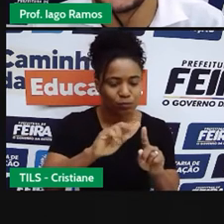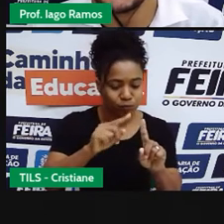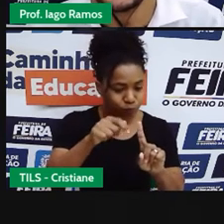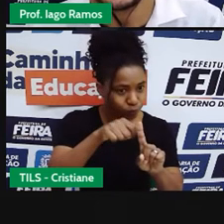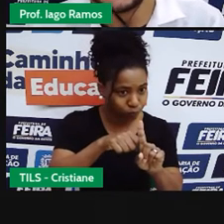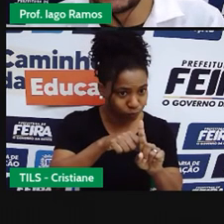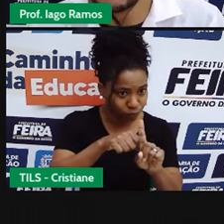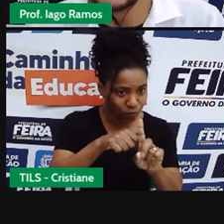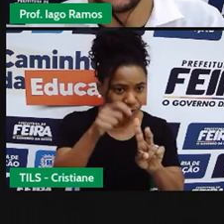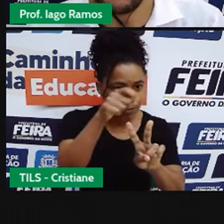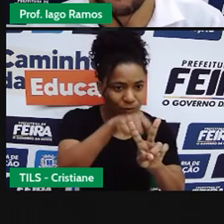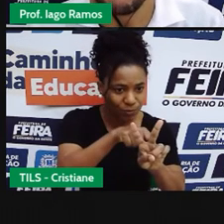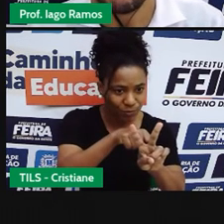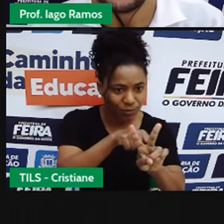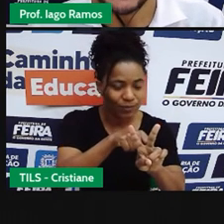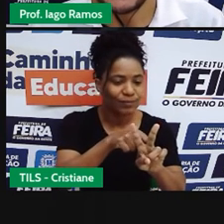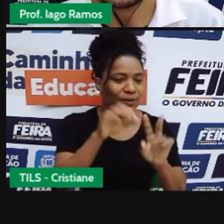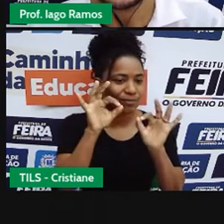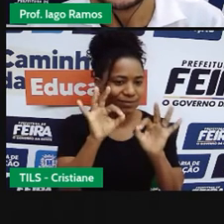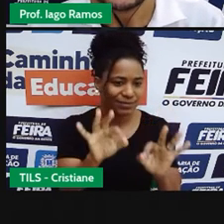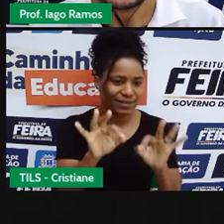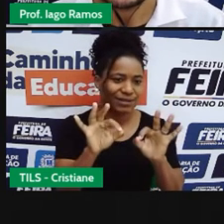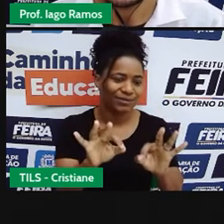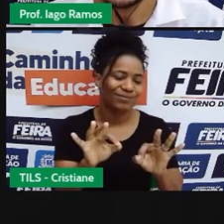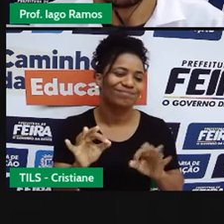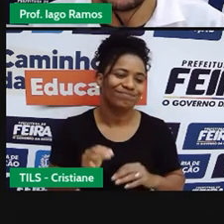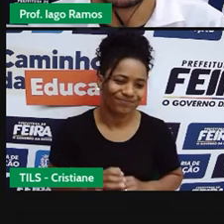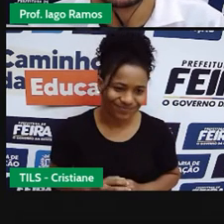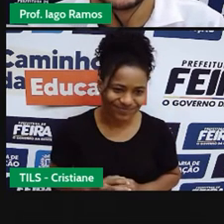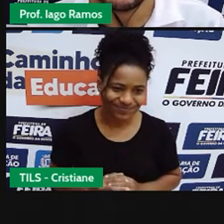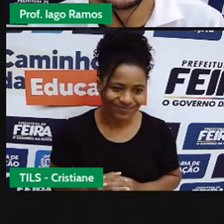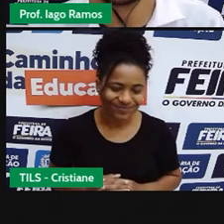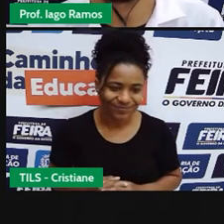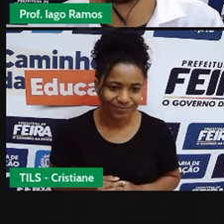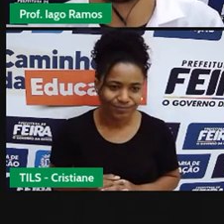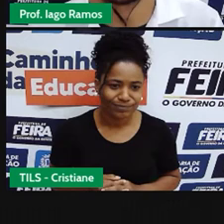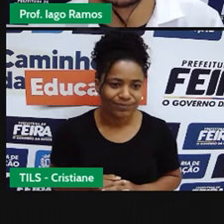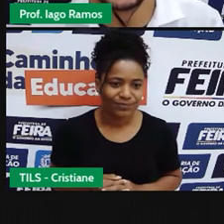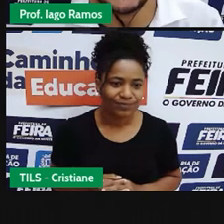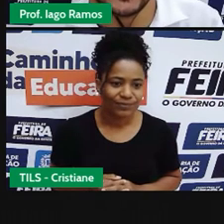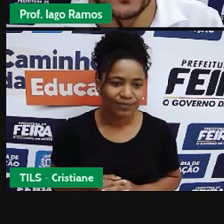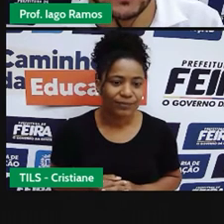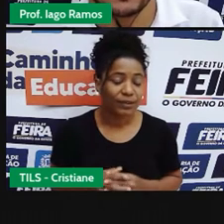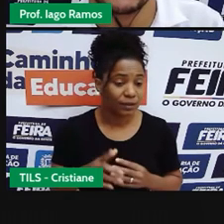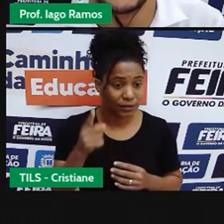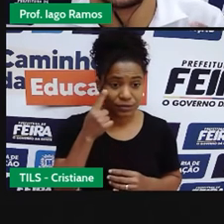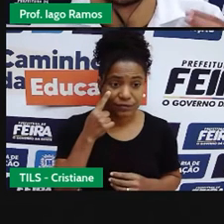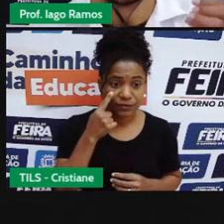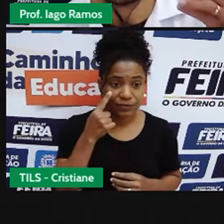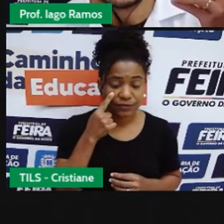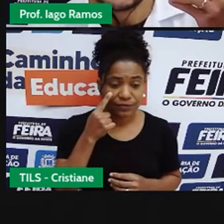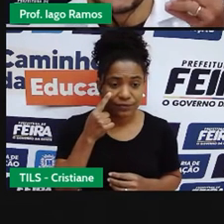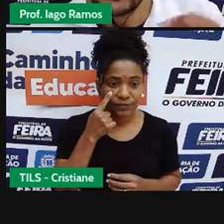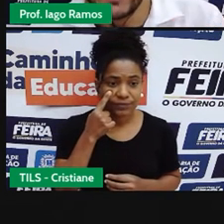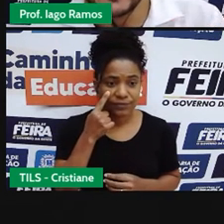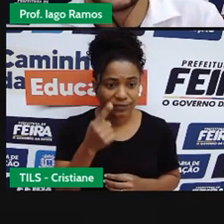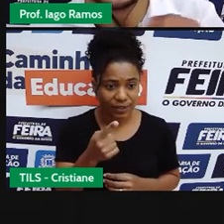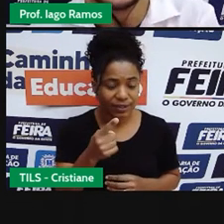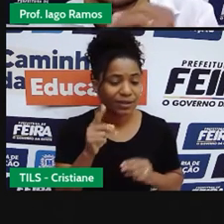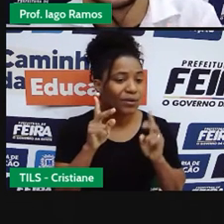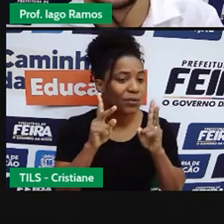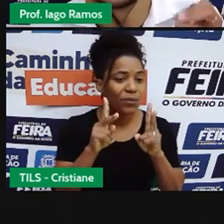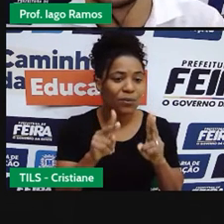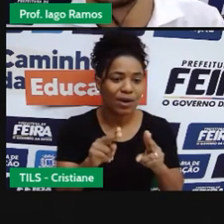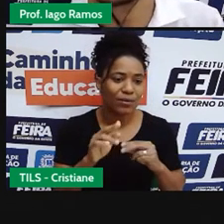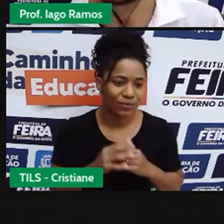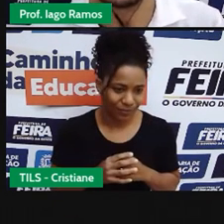nessa situação. Tá? Bom, então a gente pode fazer isso, né? Do mesmo